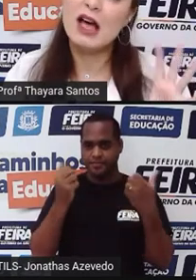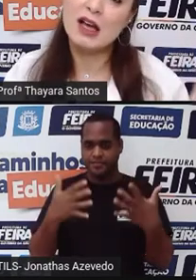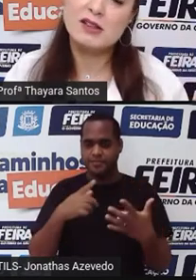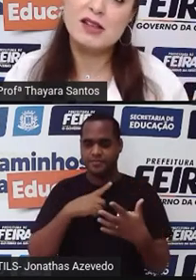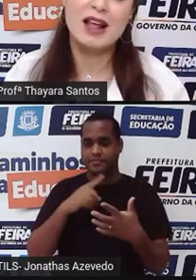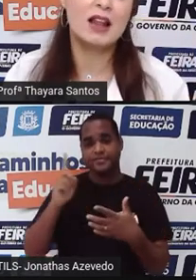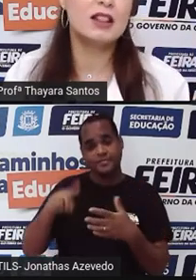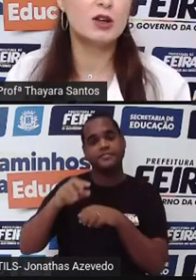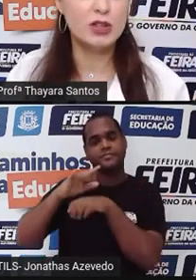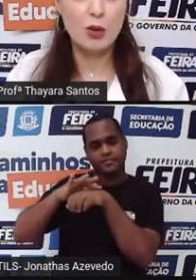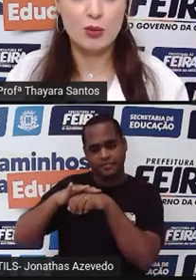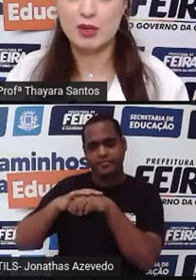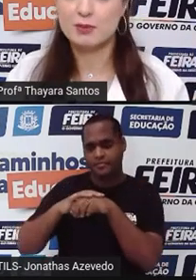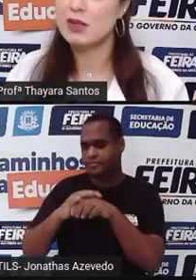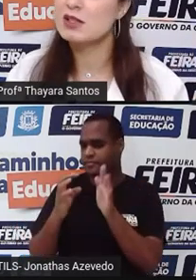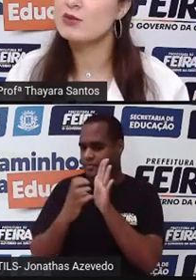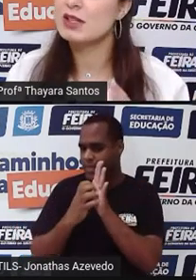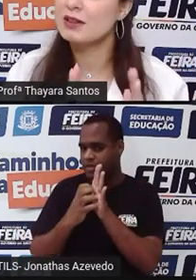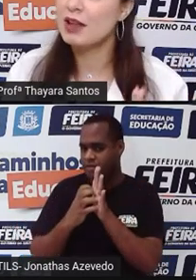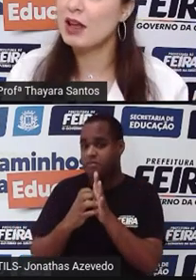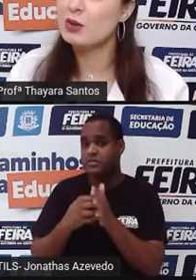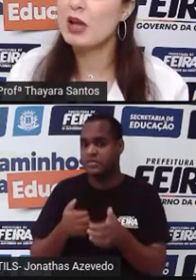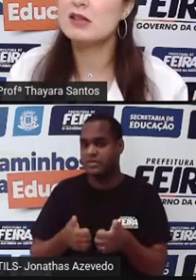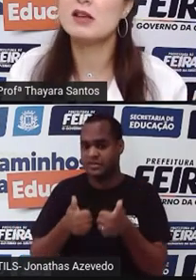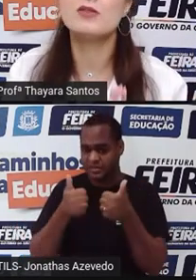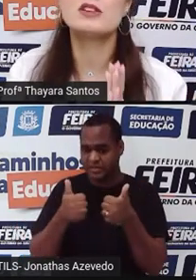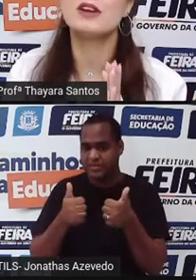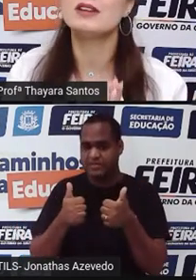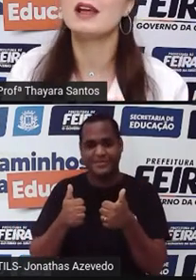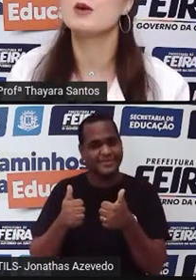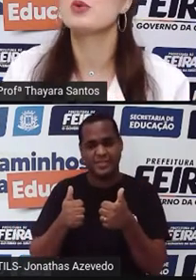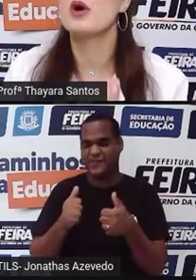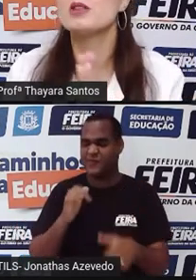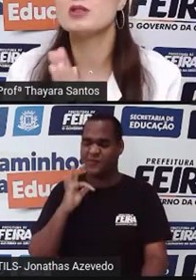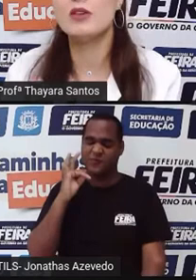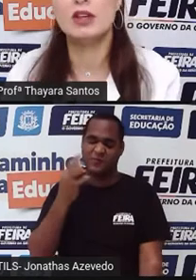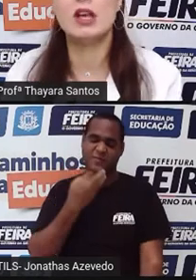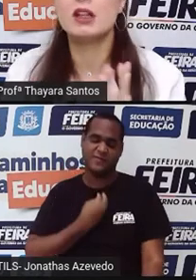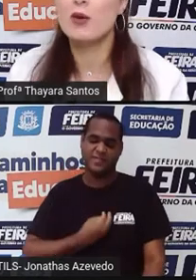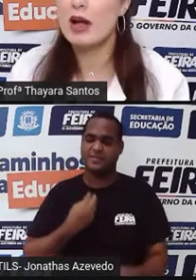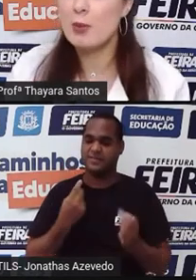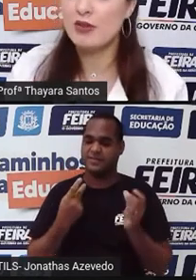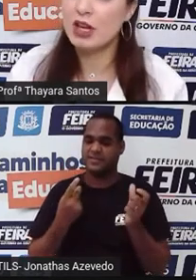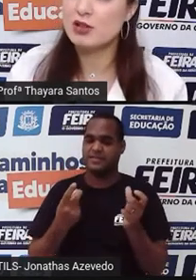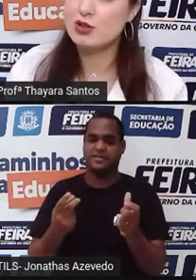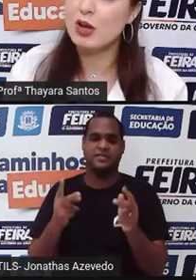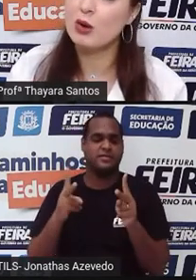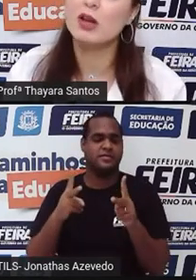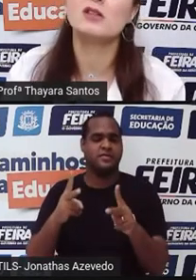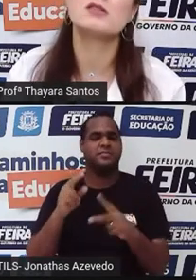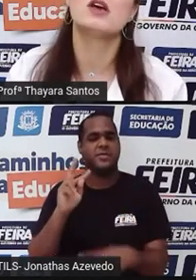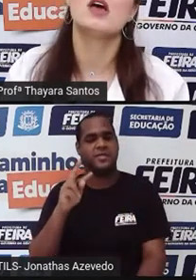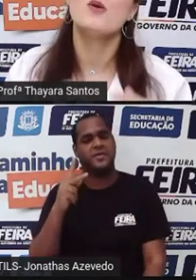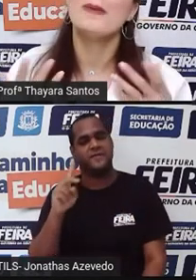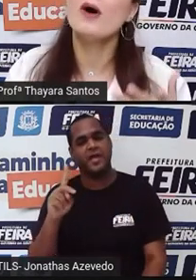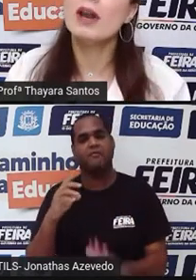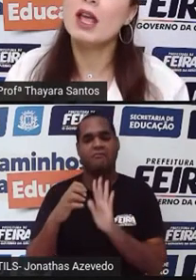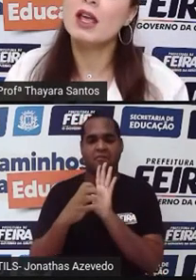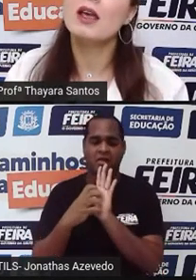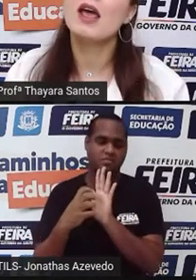doença AIDS, ela não tem cura. Se você tem a doença, você vai ter ela para o resto da vida. É que tem um HPV que a gente falou antes.